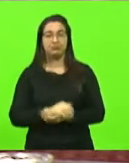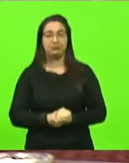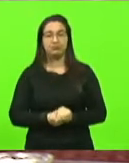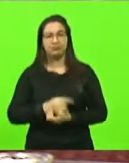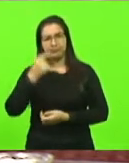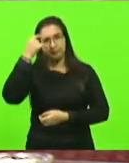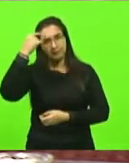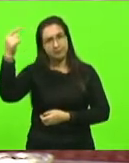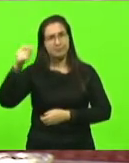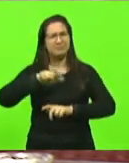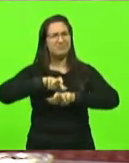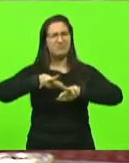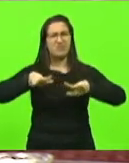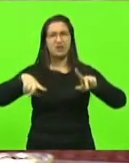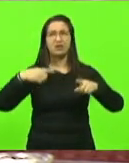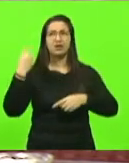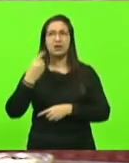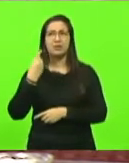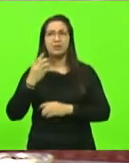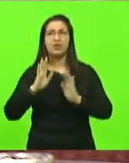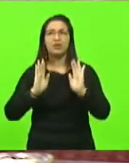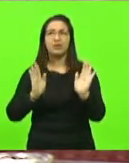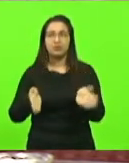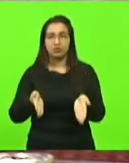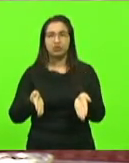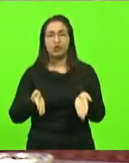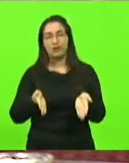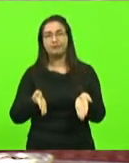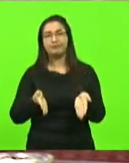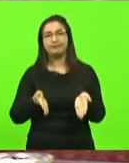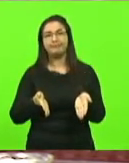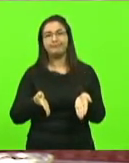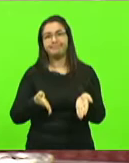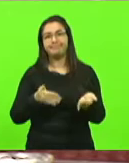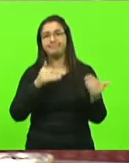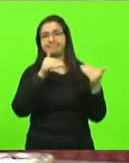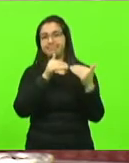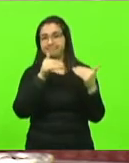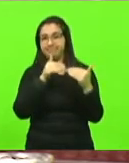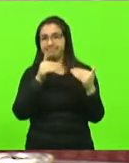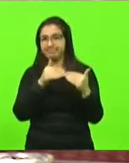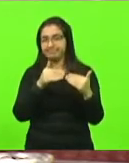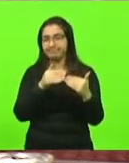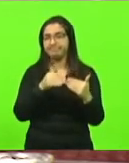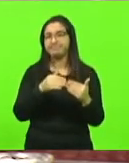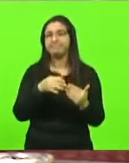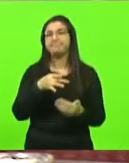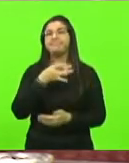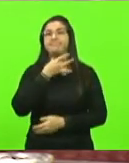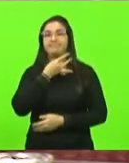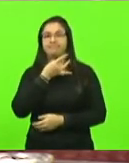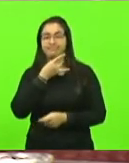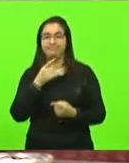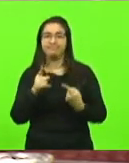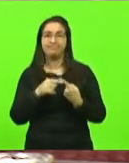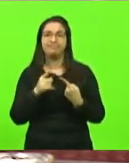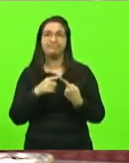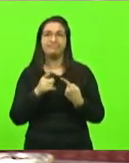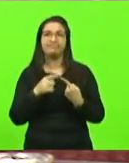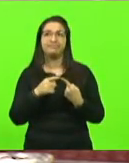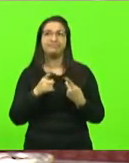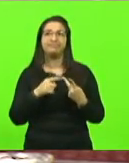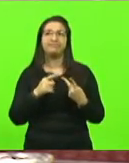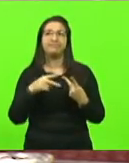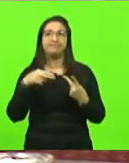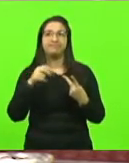que vários deputados também seguiram essa mesma iniciativa. O deputado Cobalchini foi um deles, o deputado Nazareno,